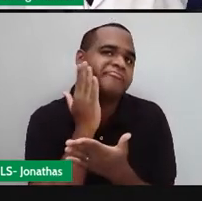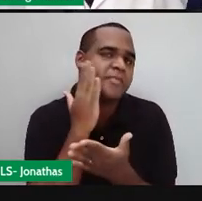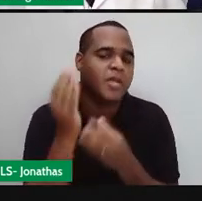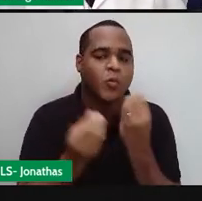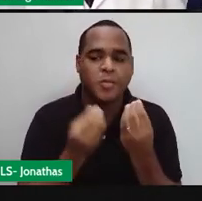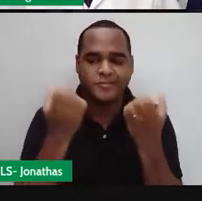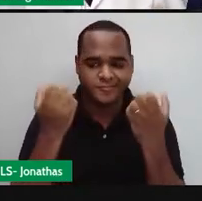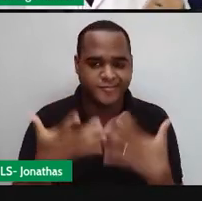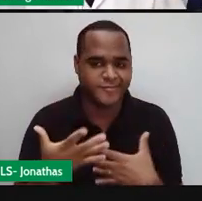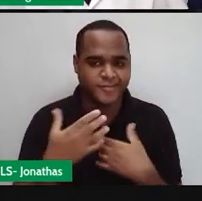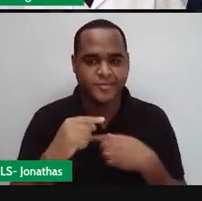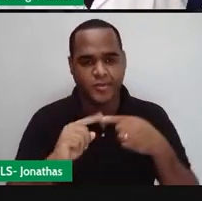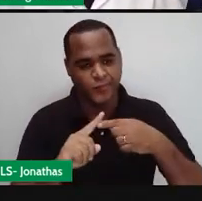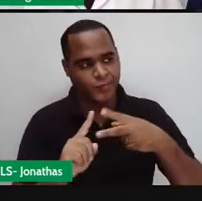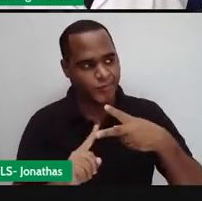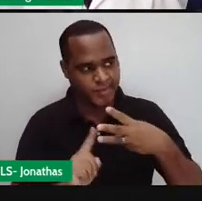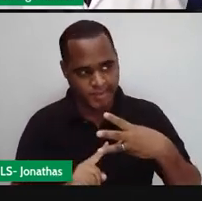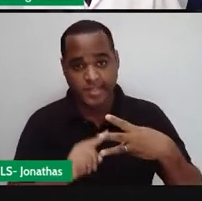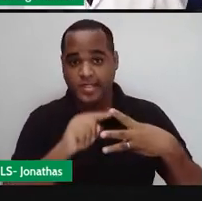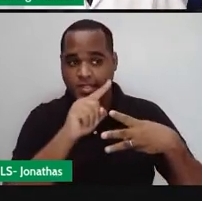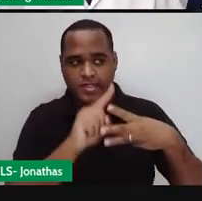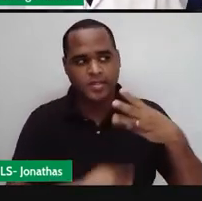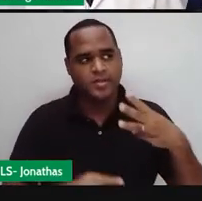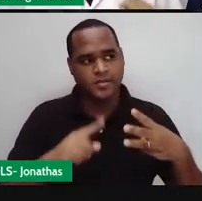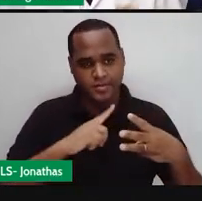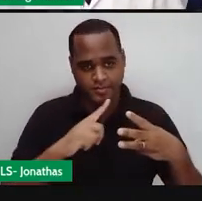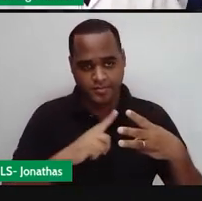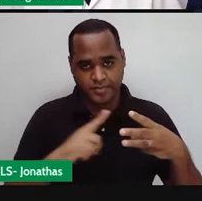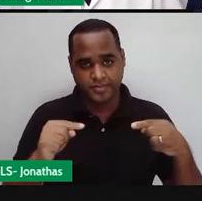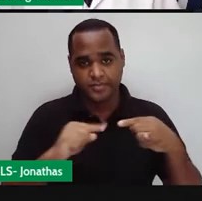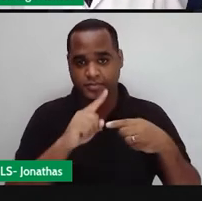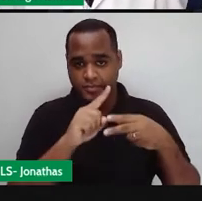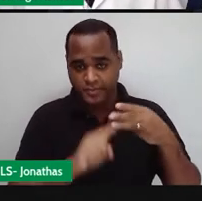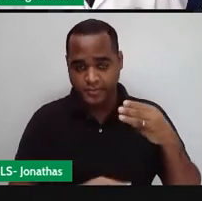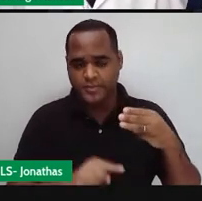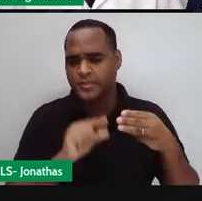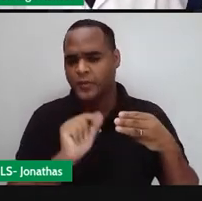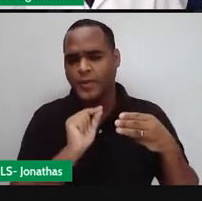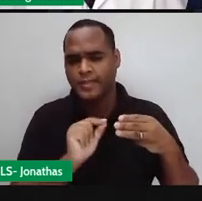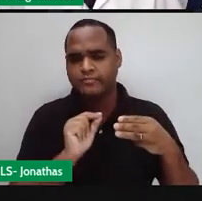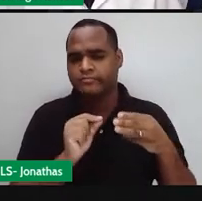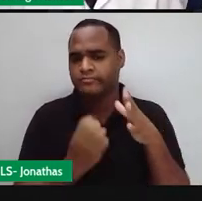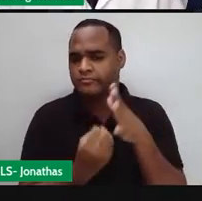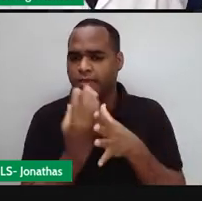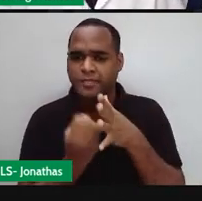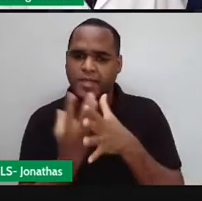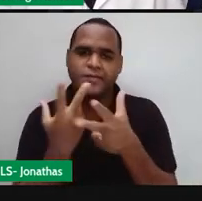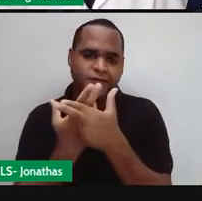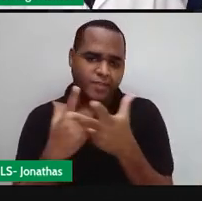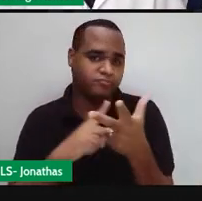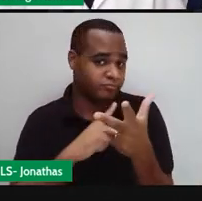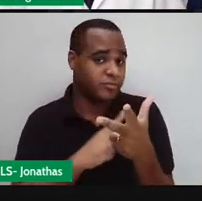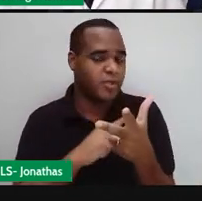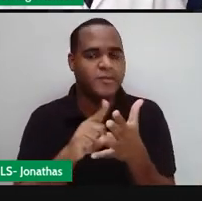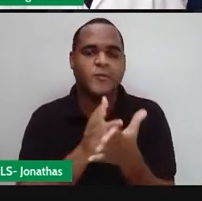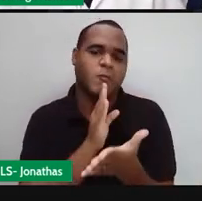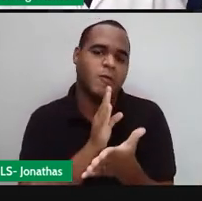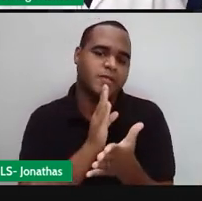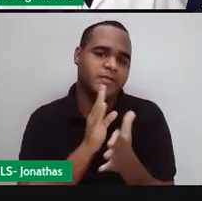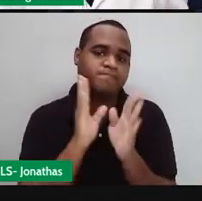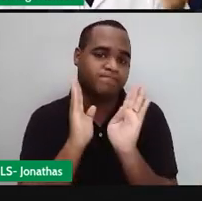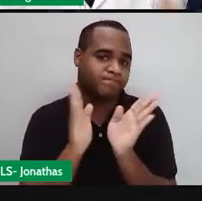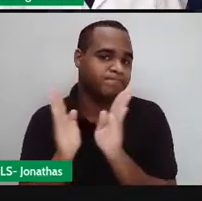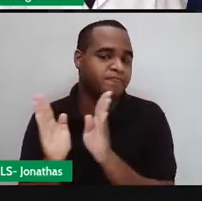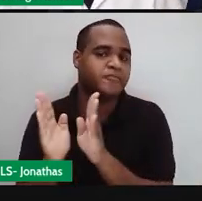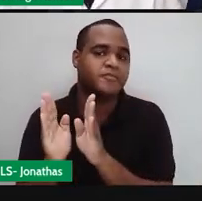três figuras geométricas planas, esses três polígonos que aparecem aí, você já conhece. Tá? Em azul,